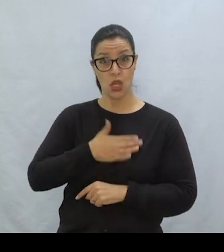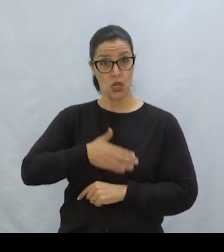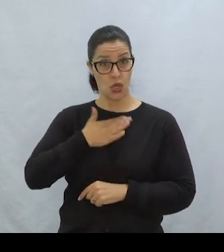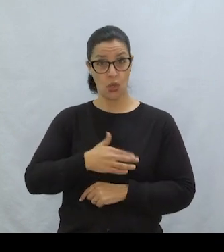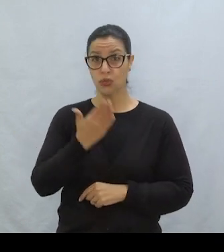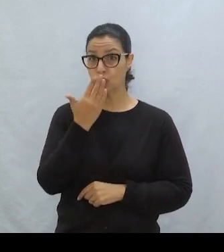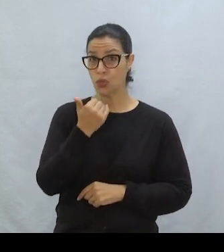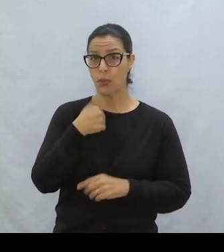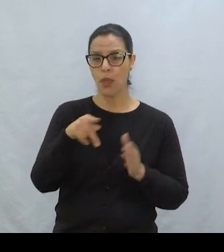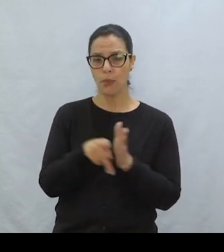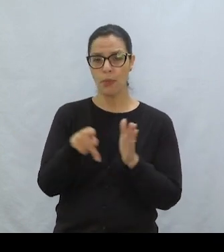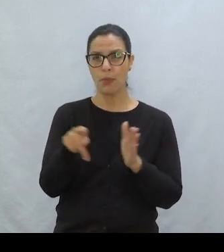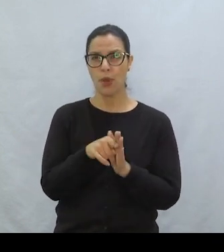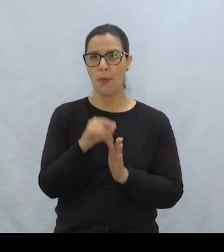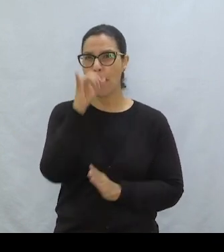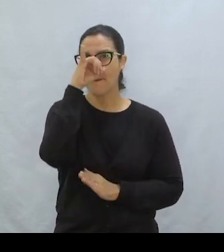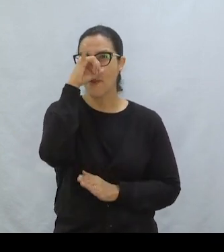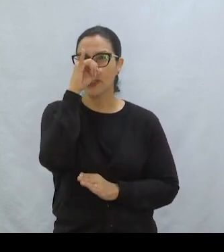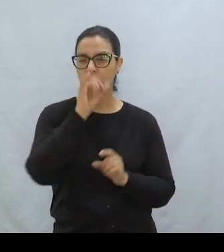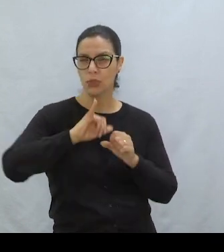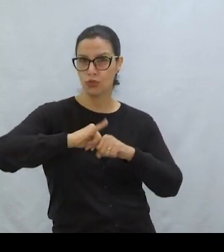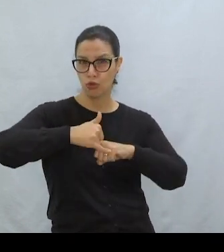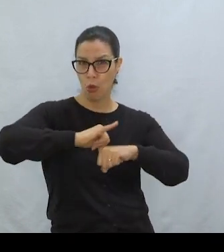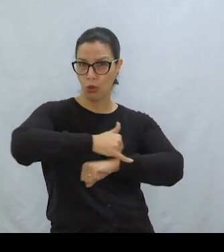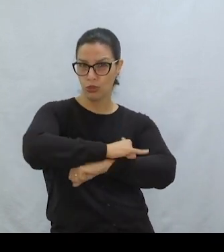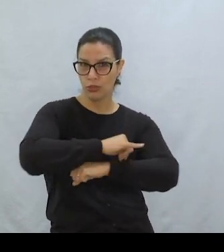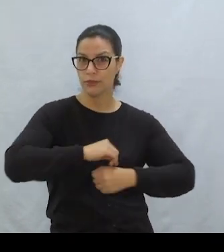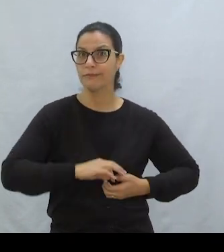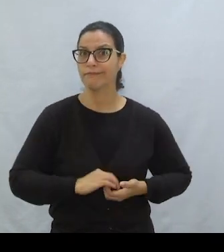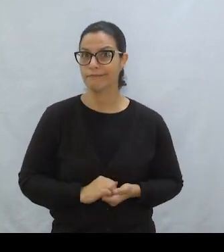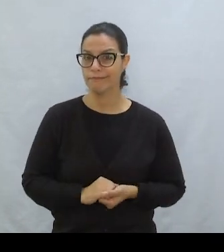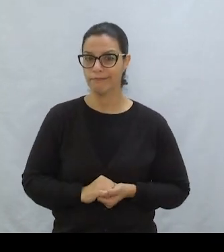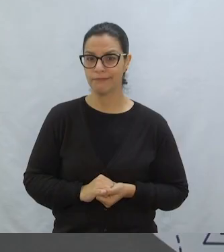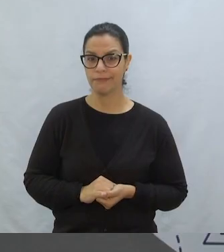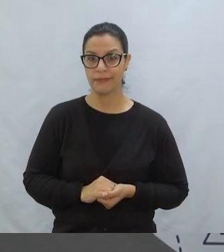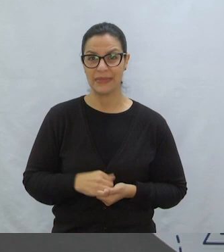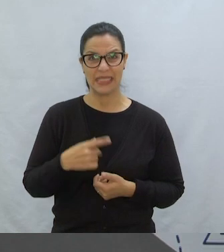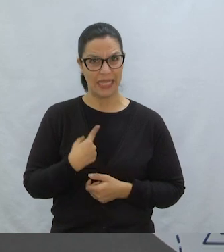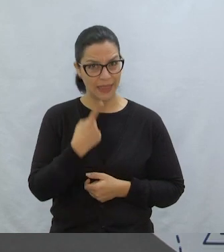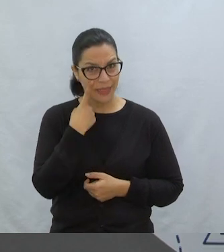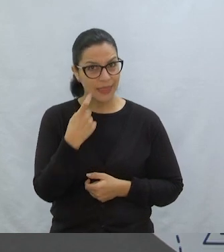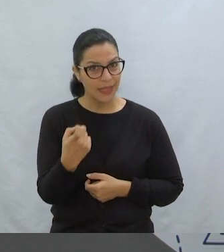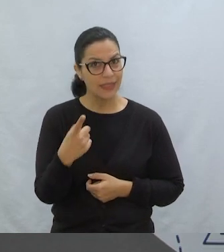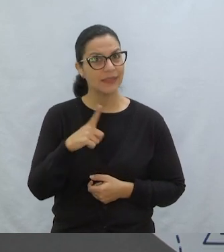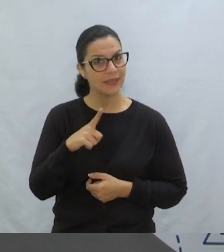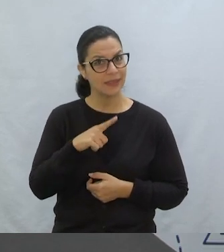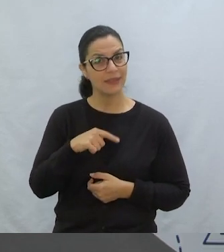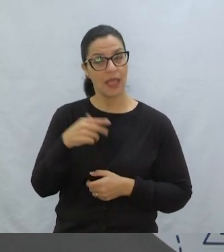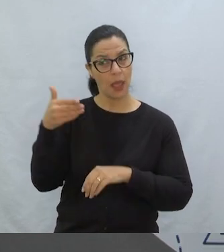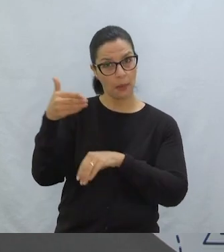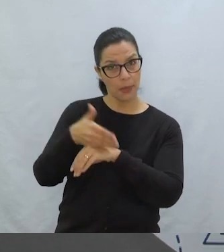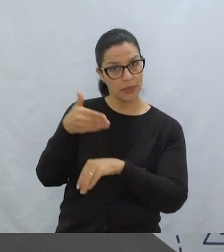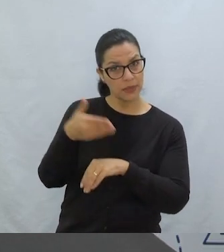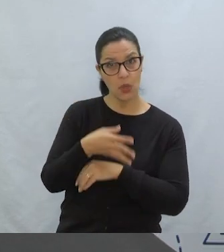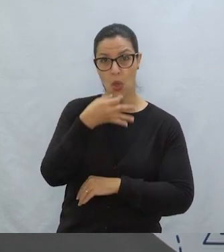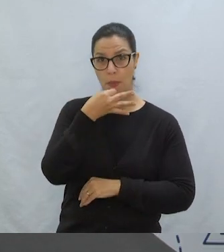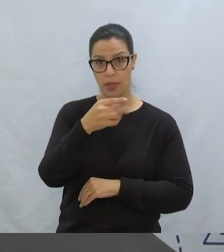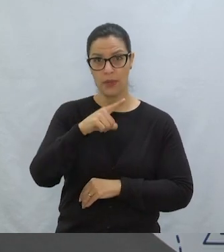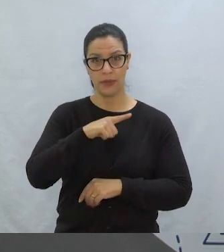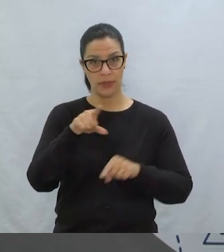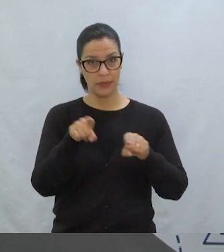ele gosta de comer porquinhos bem gordinho. Então, que interessante, né? O leitor